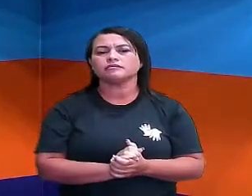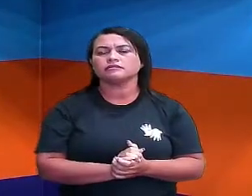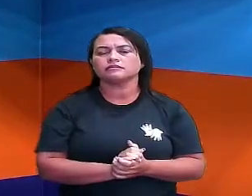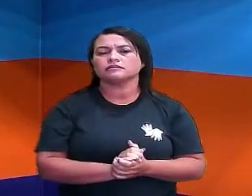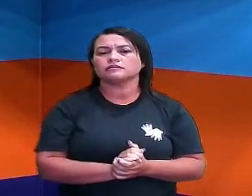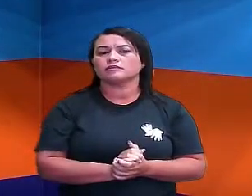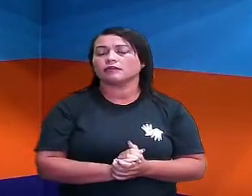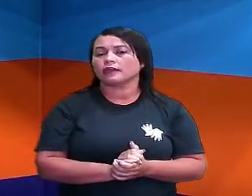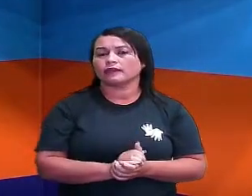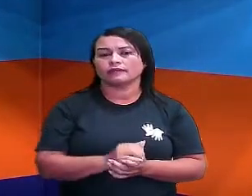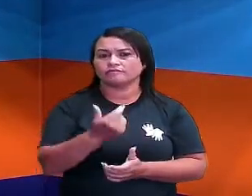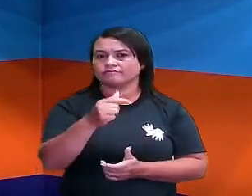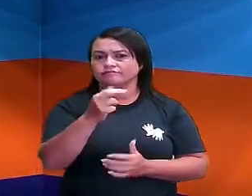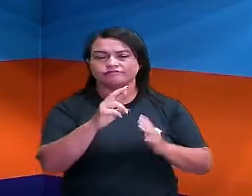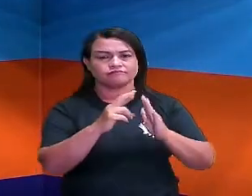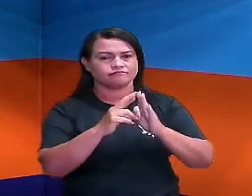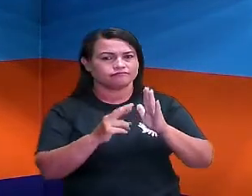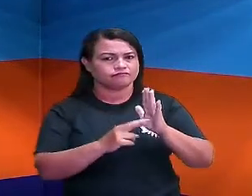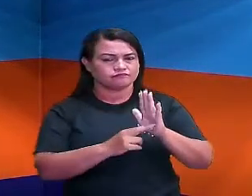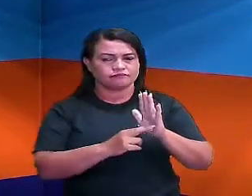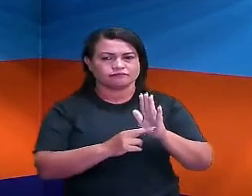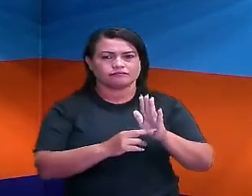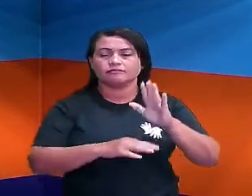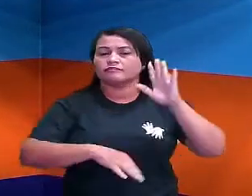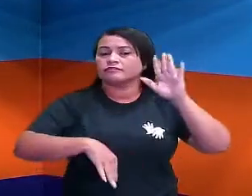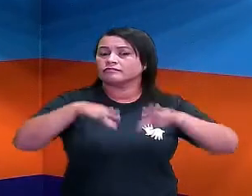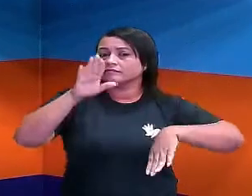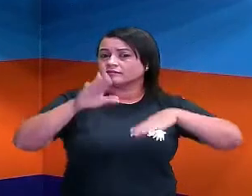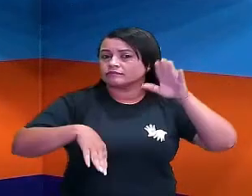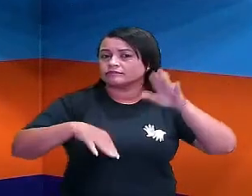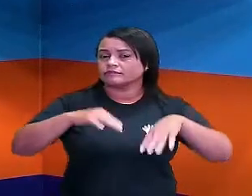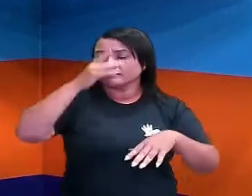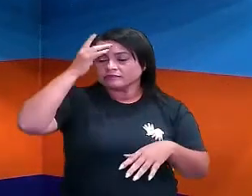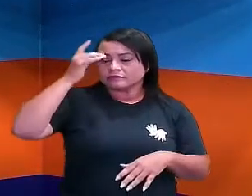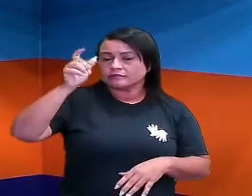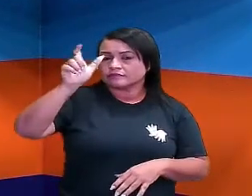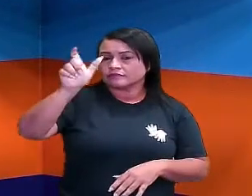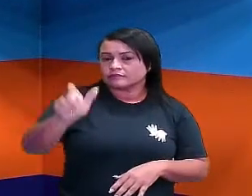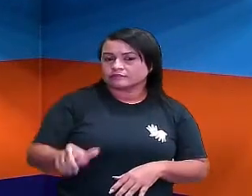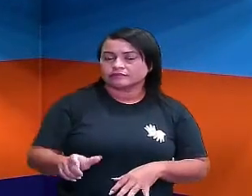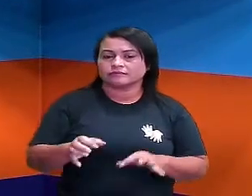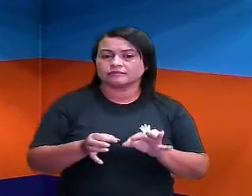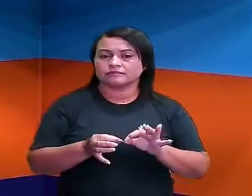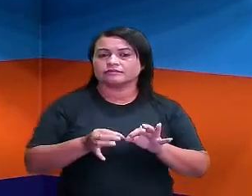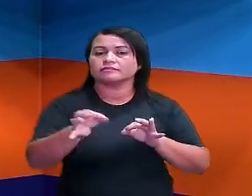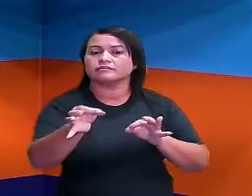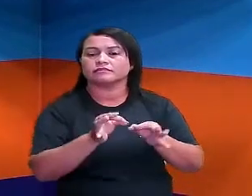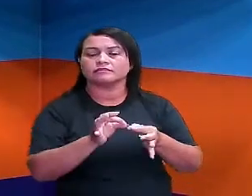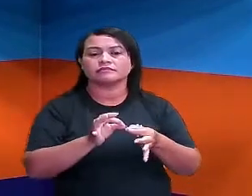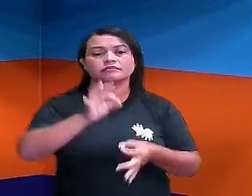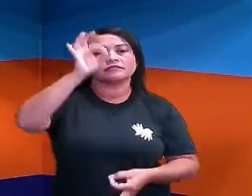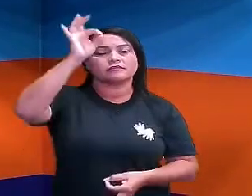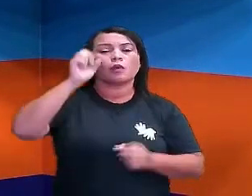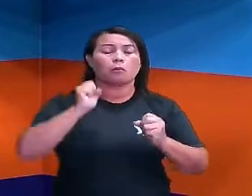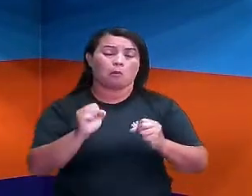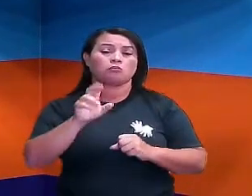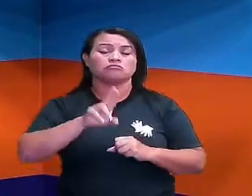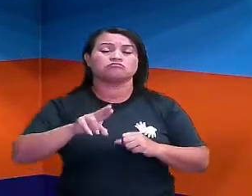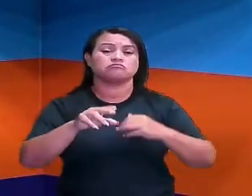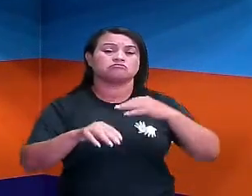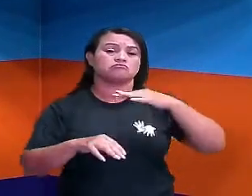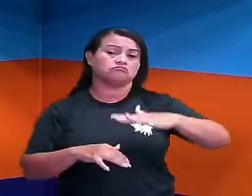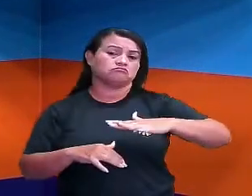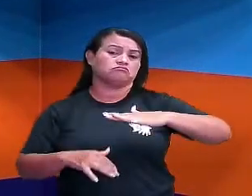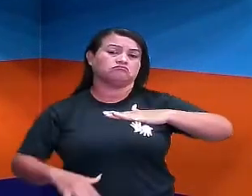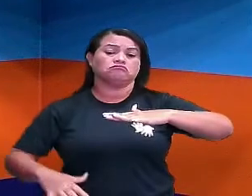não padronizada, ela vai depender de quem está fazendo a medição. Então, eu posso usar o palmo, tá aqui,